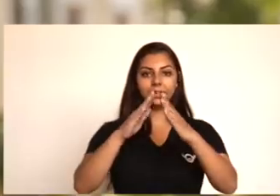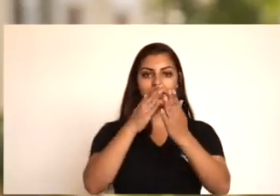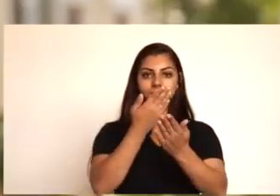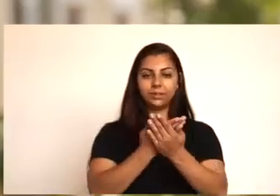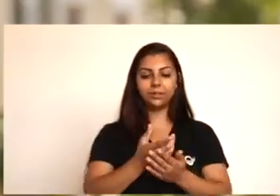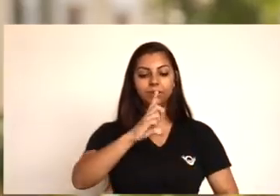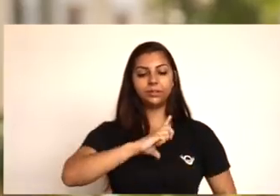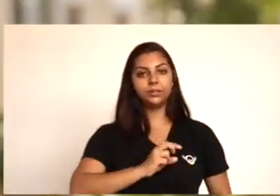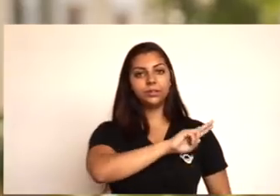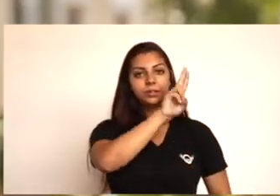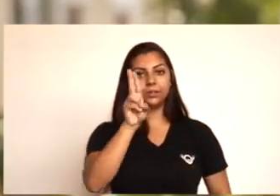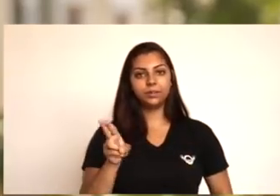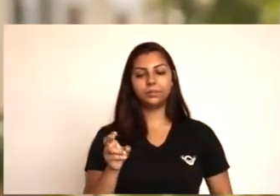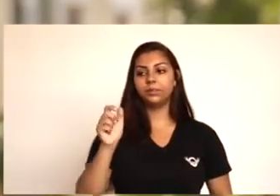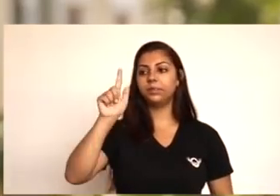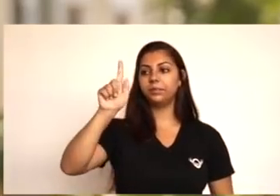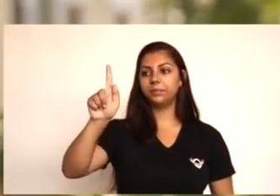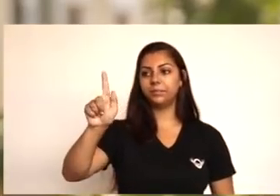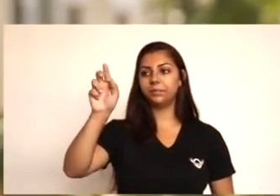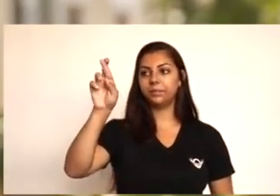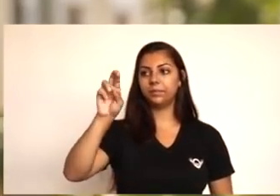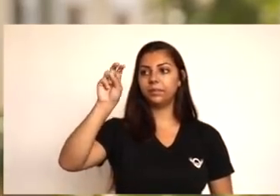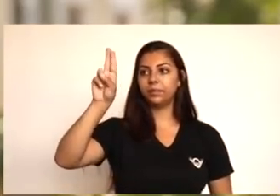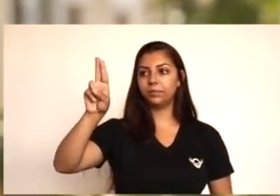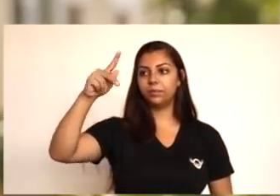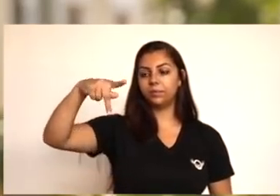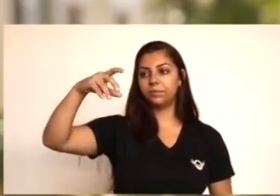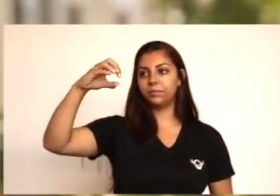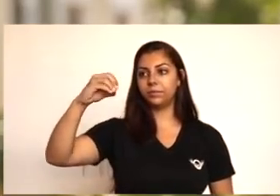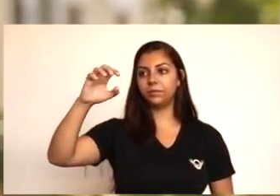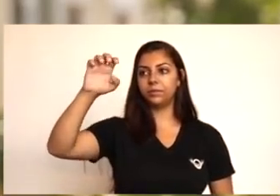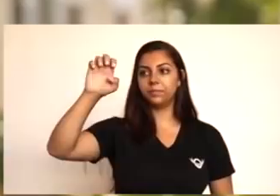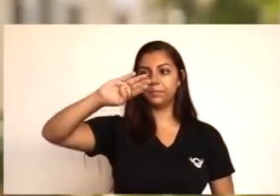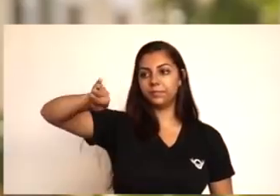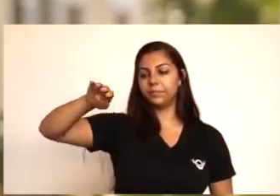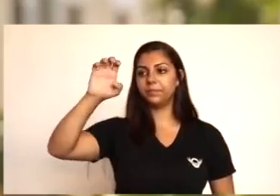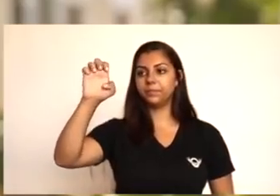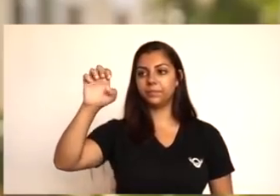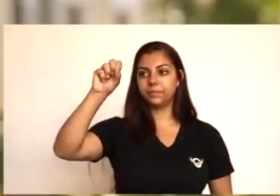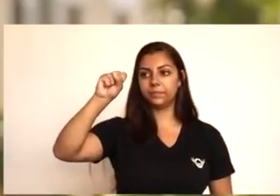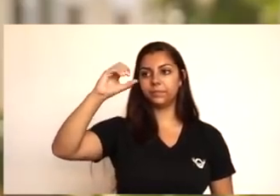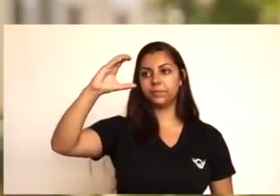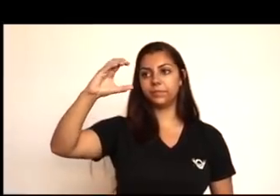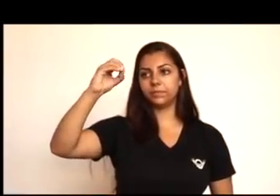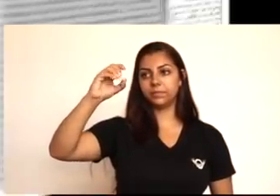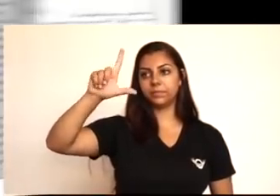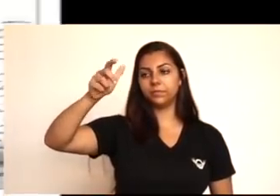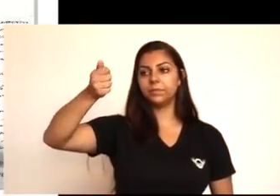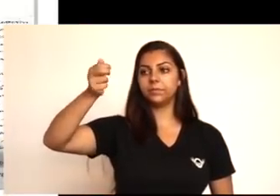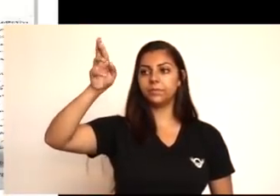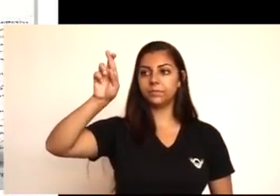A docente Matilde Vieira foi uma das primeiras professoras a lecionar no colégio em 1907, ano de inauguração da escola.